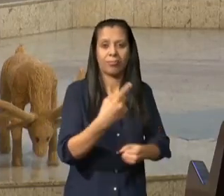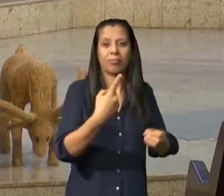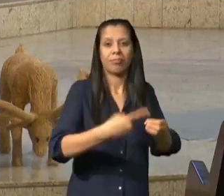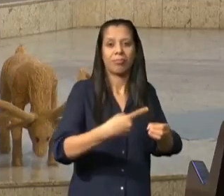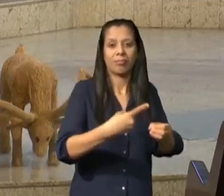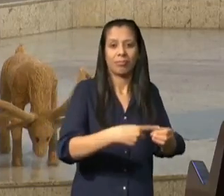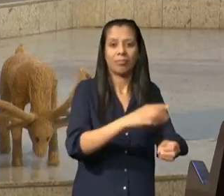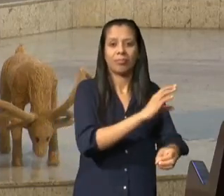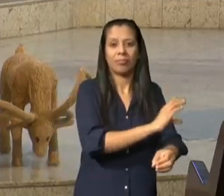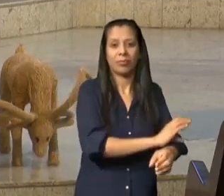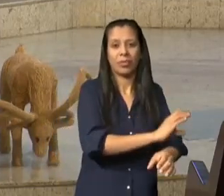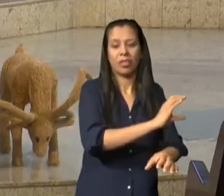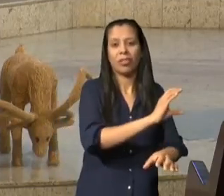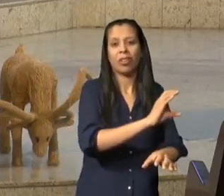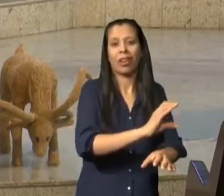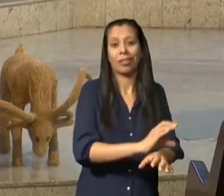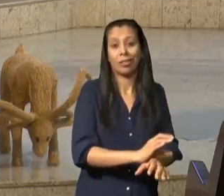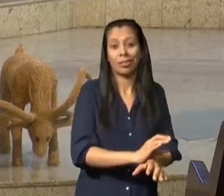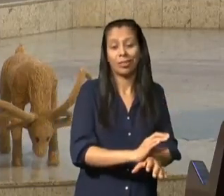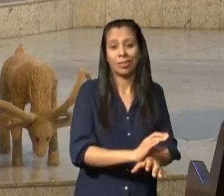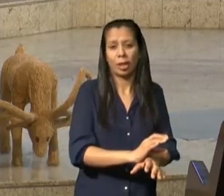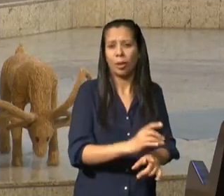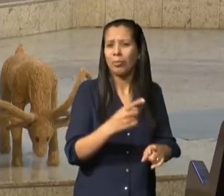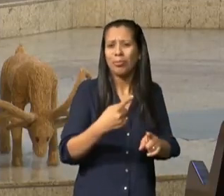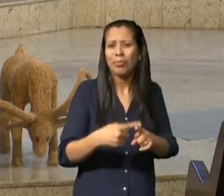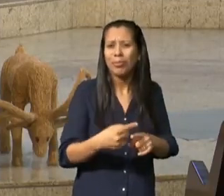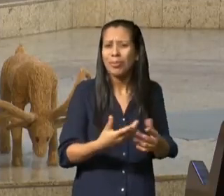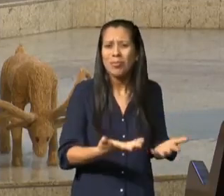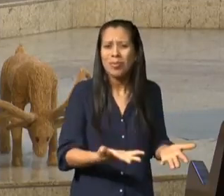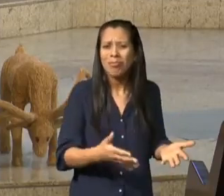mas tem uma coisa interessante depois destes cinco pecados